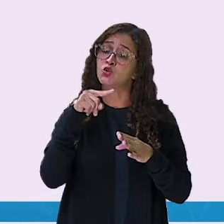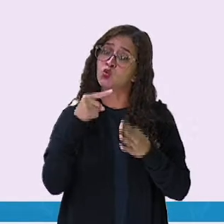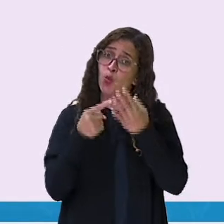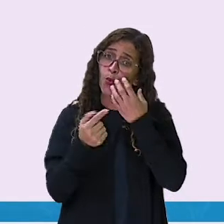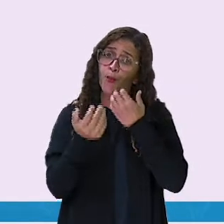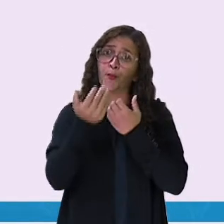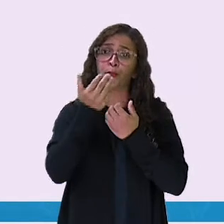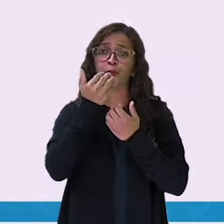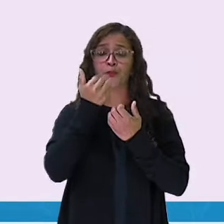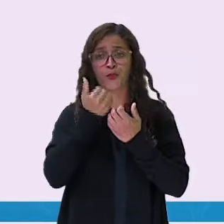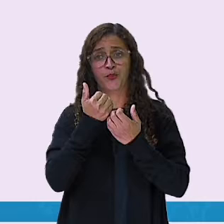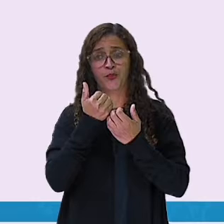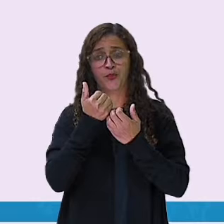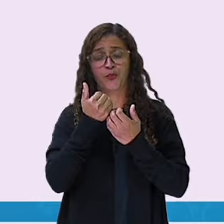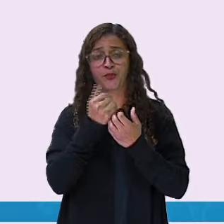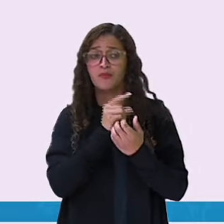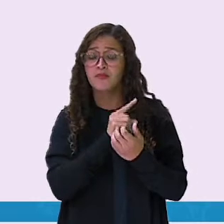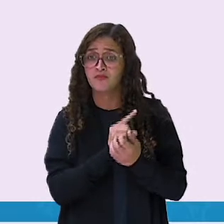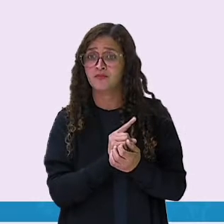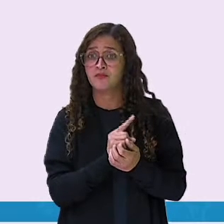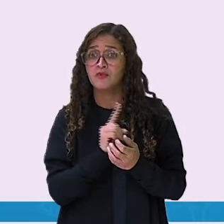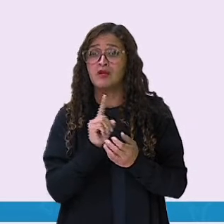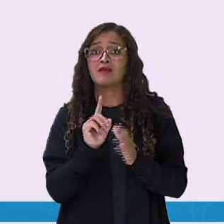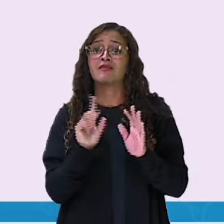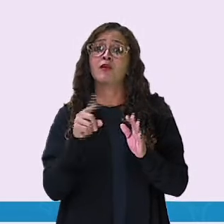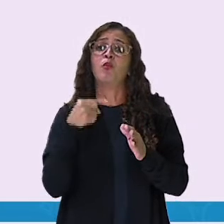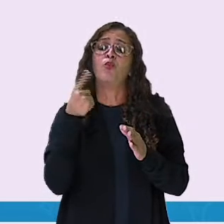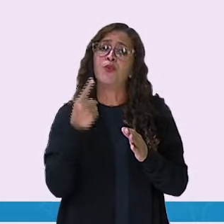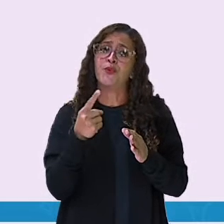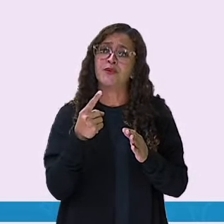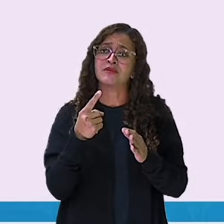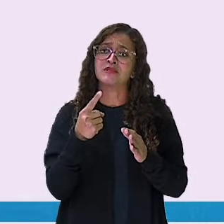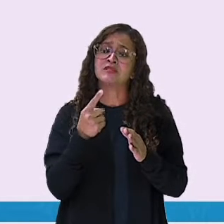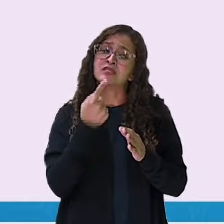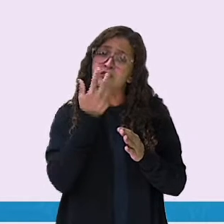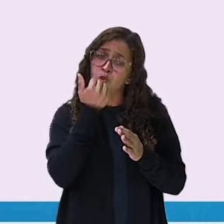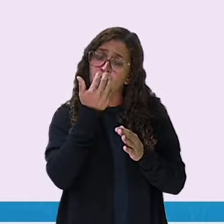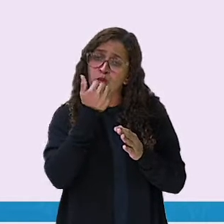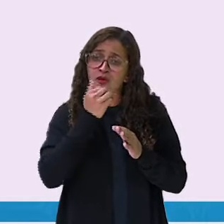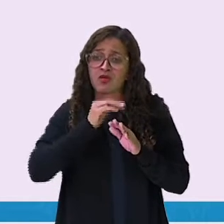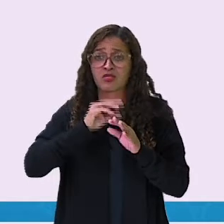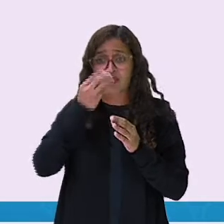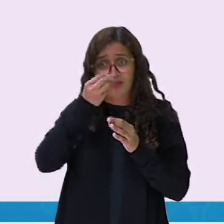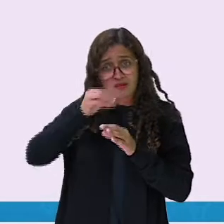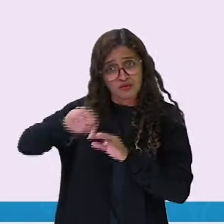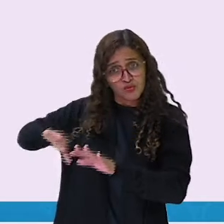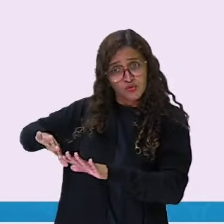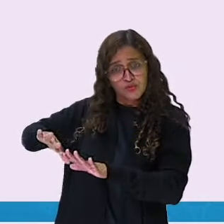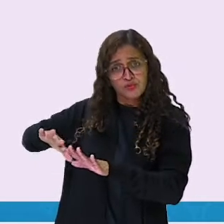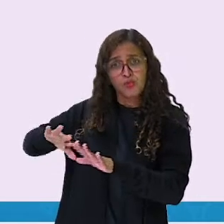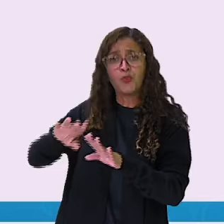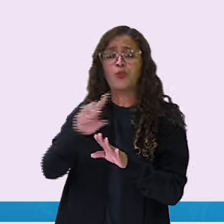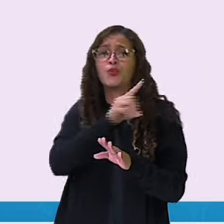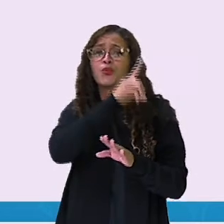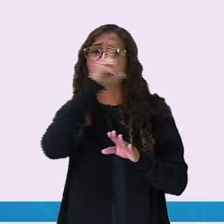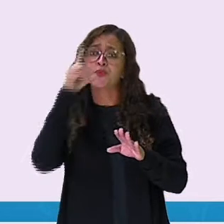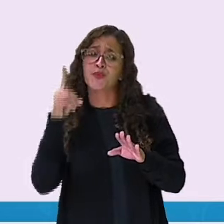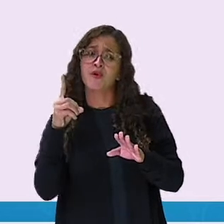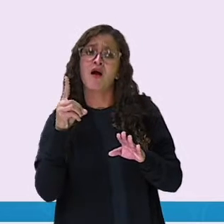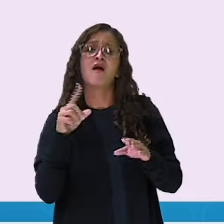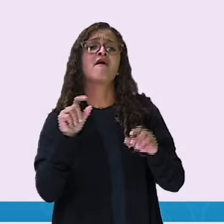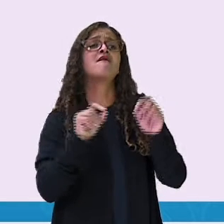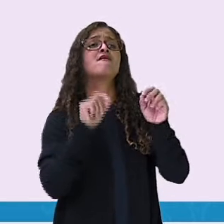poupasse, tenho certeza de que um dia poderia retribuir seu